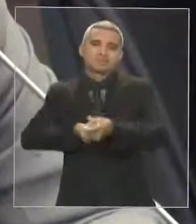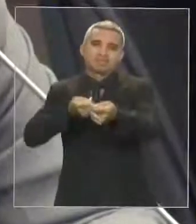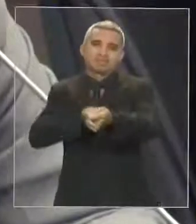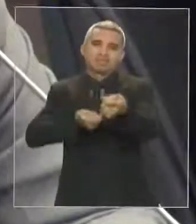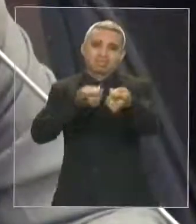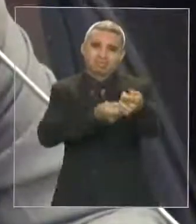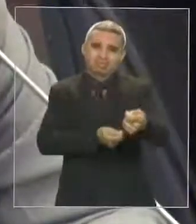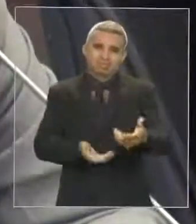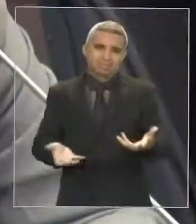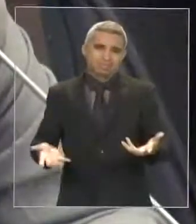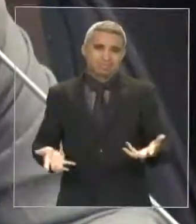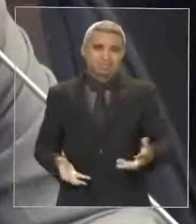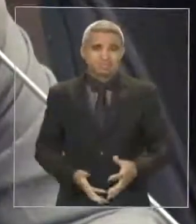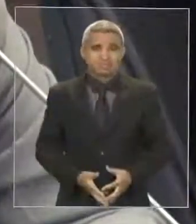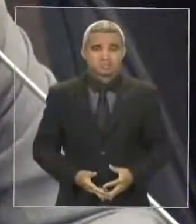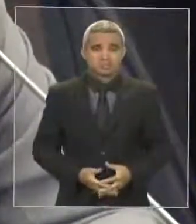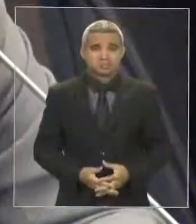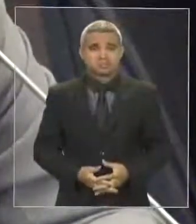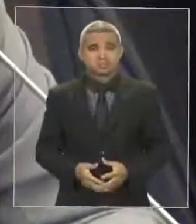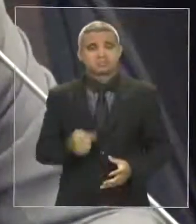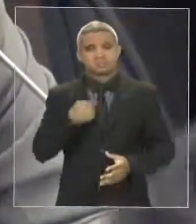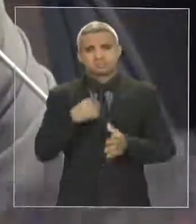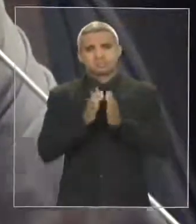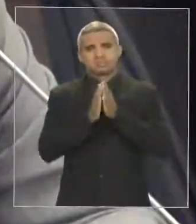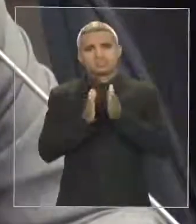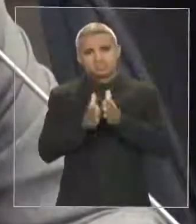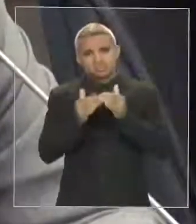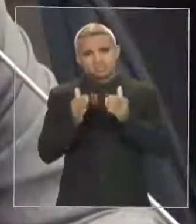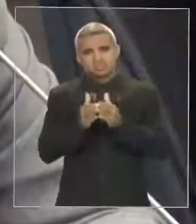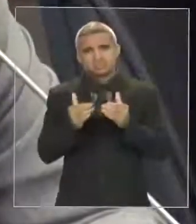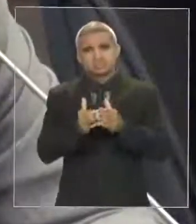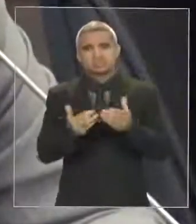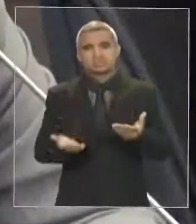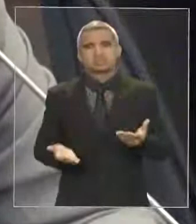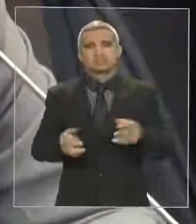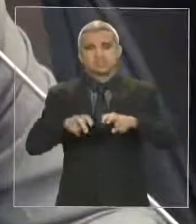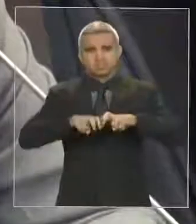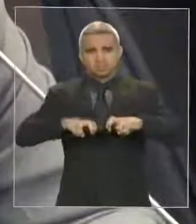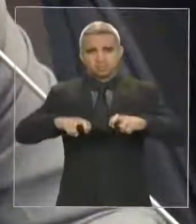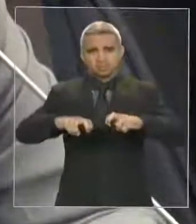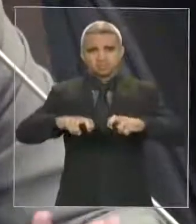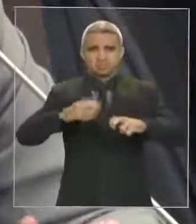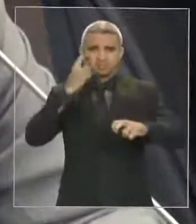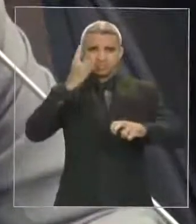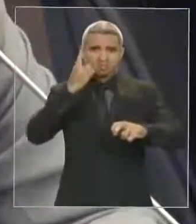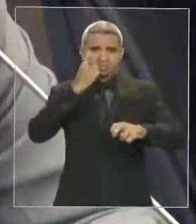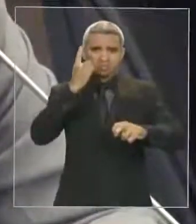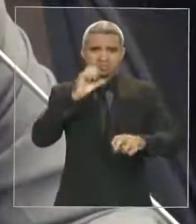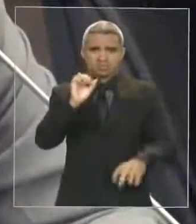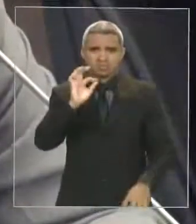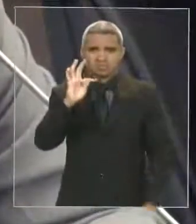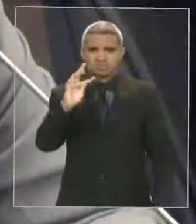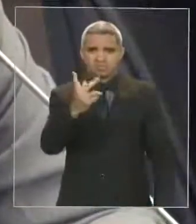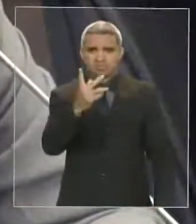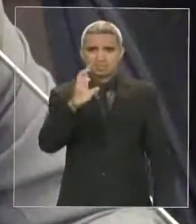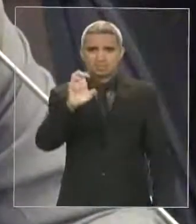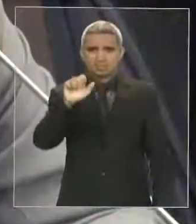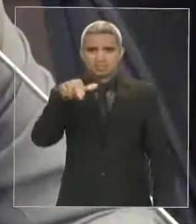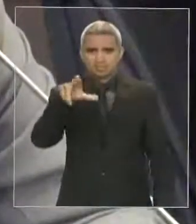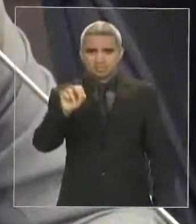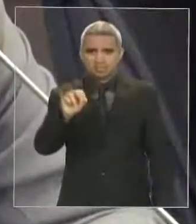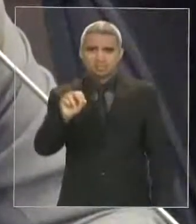demonstrar, e eu peço, encarecidamente, para que a mesa, o deputado Otelino, que tão bem preside essa sessão,